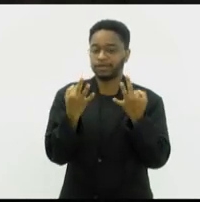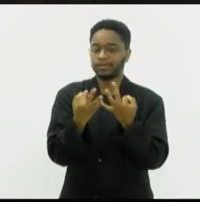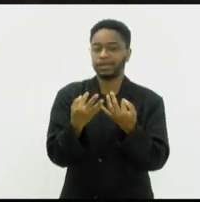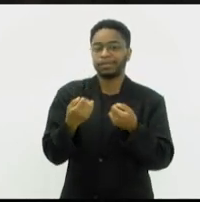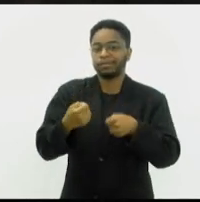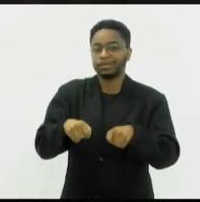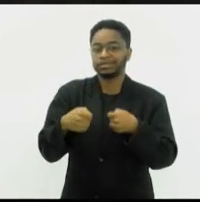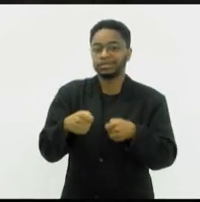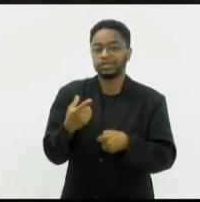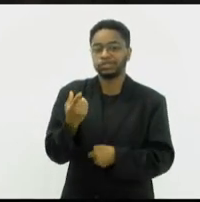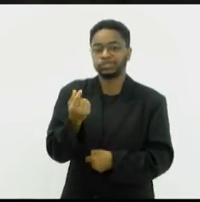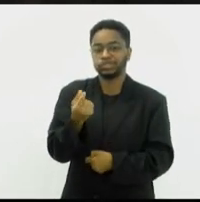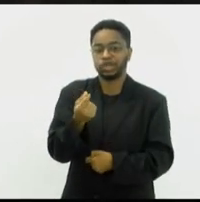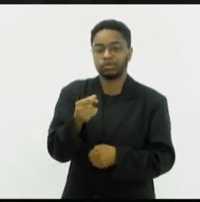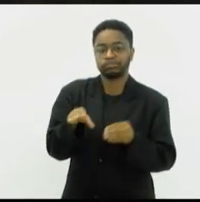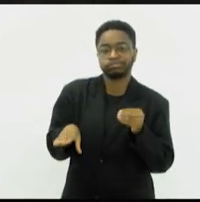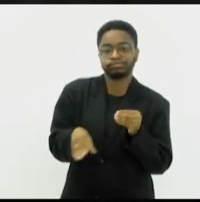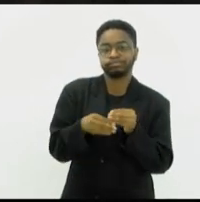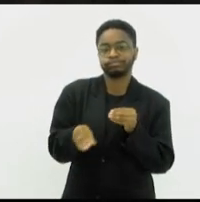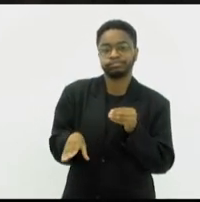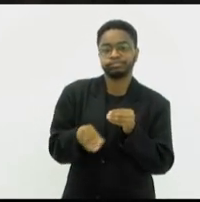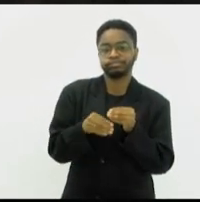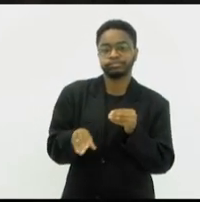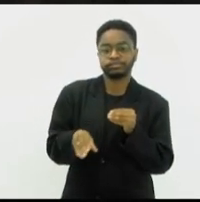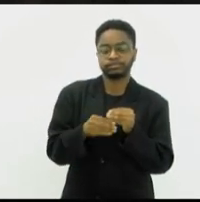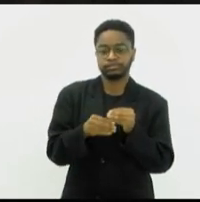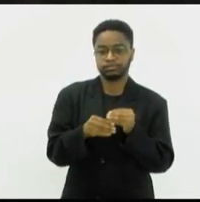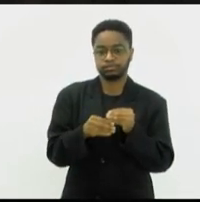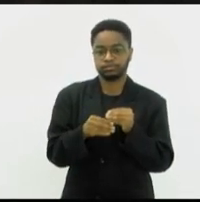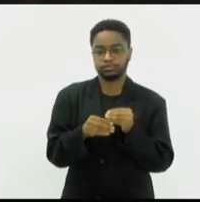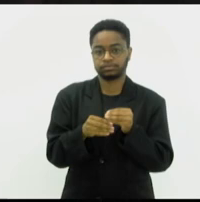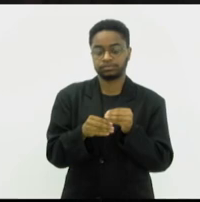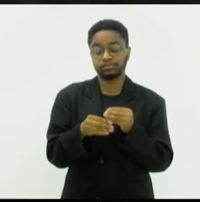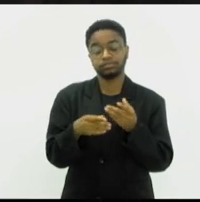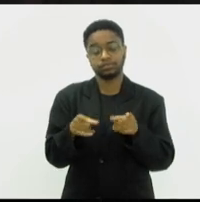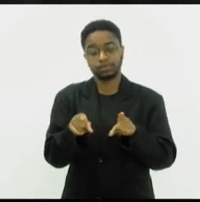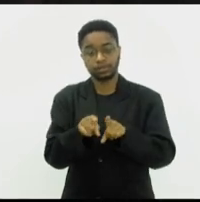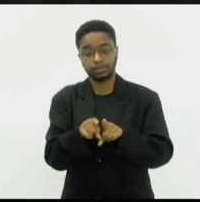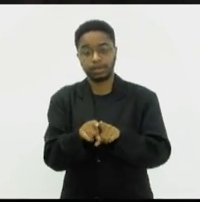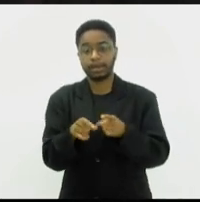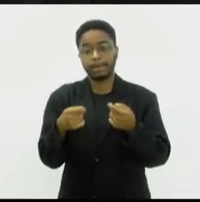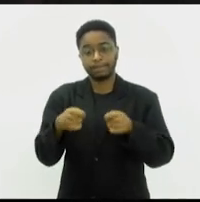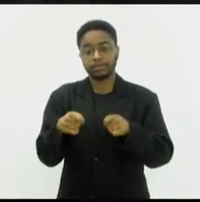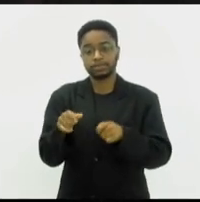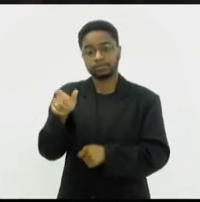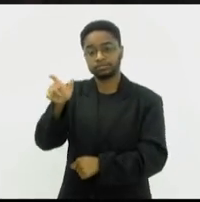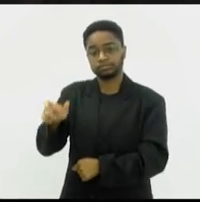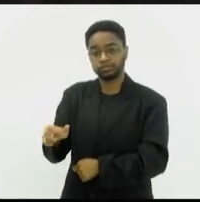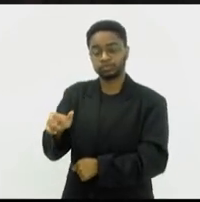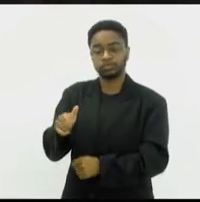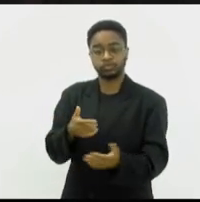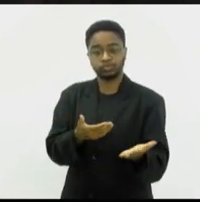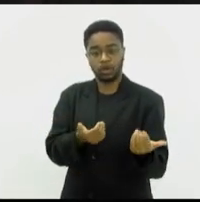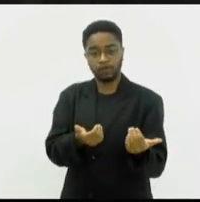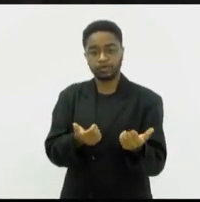suplementar suas rendas e precisavam dessa força de trabalho.